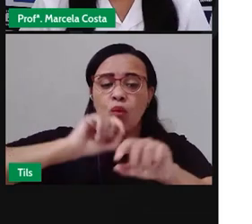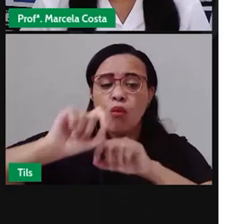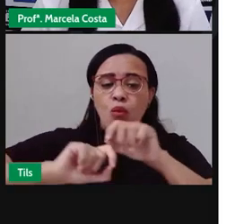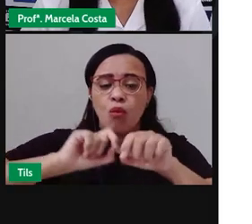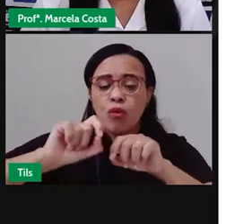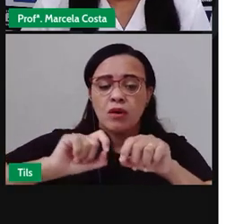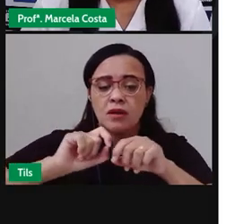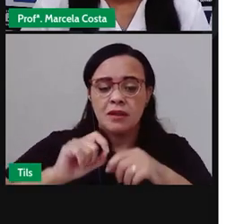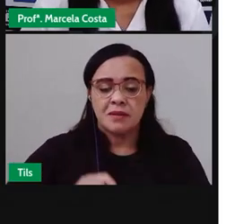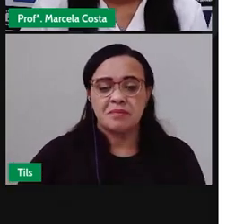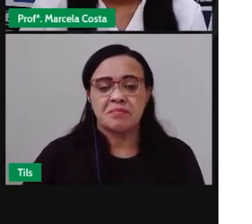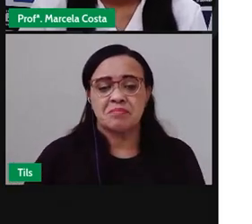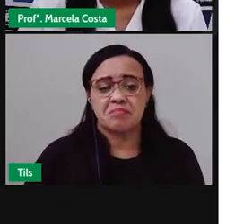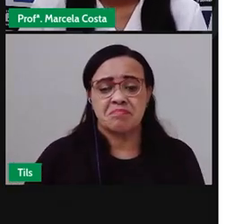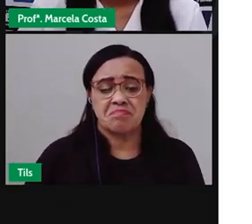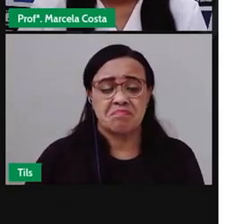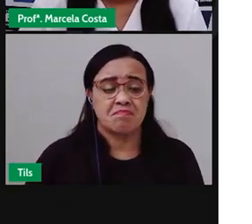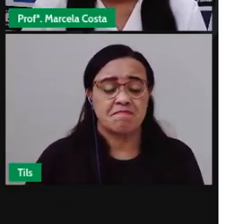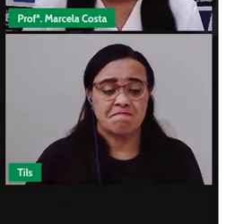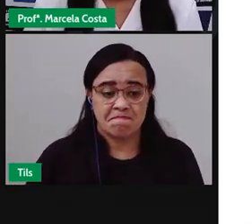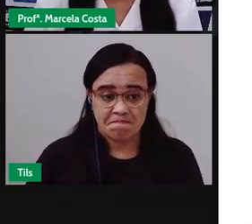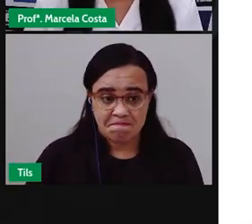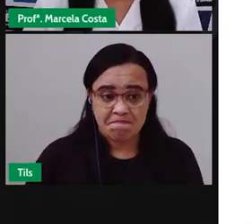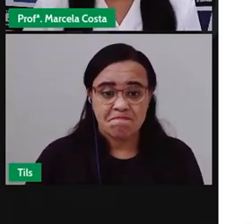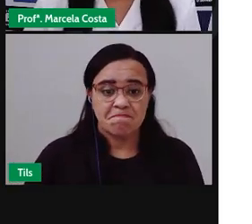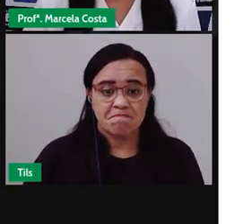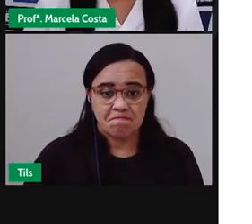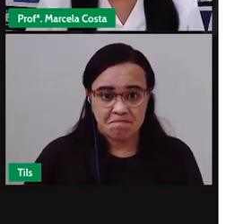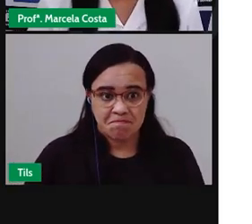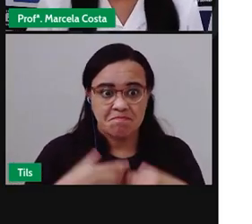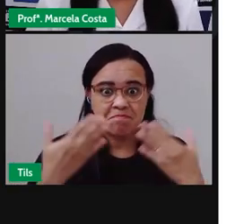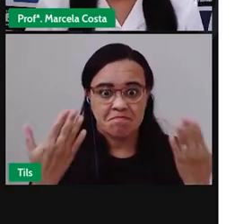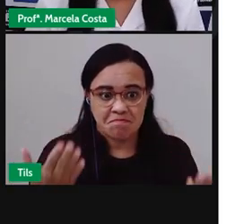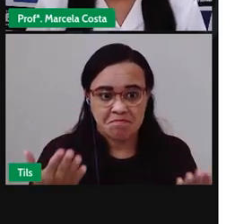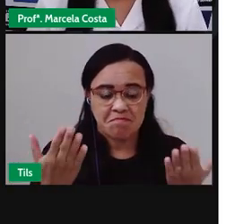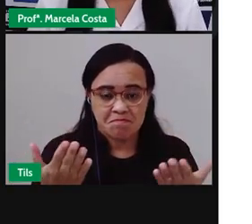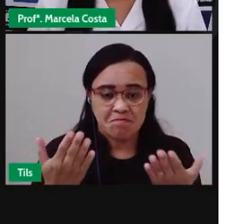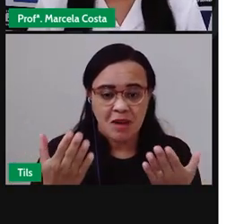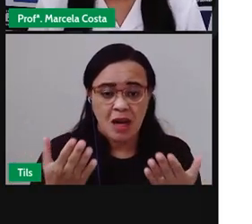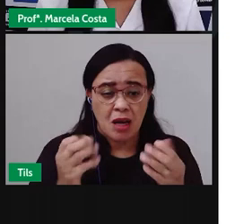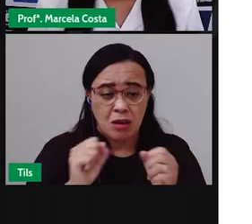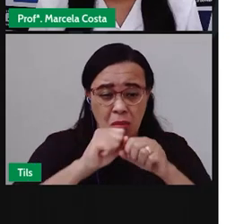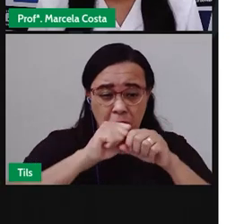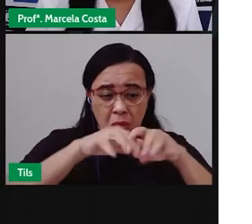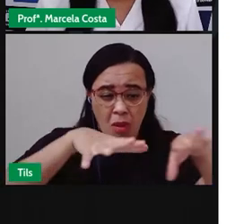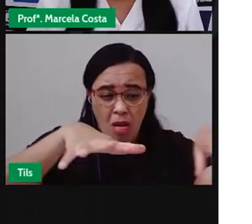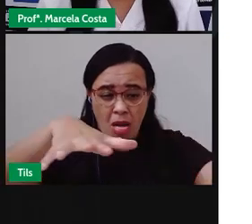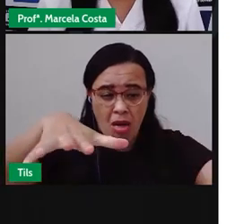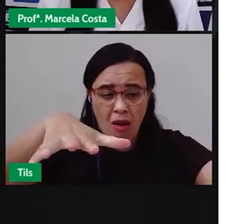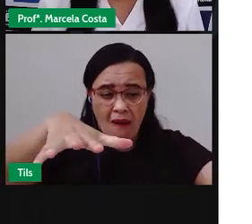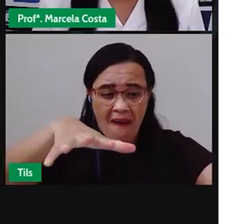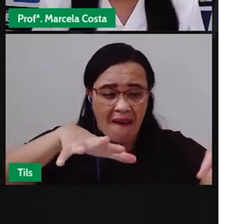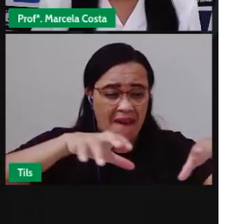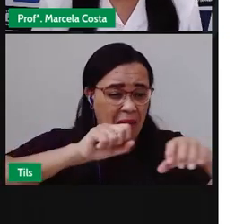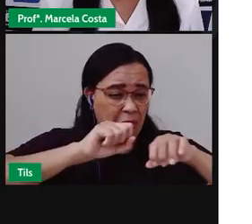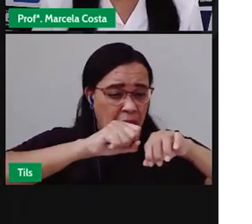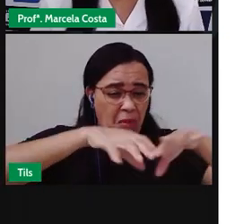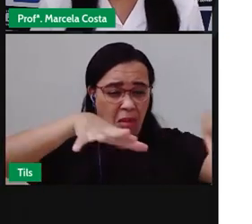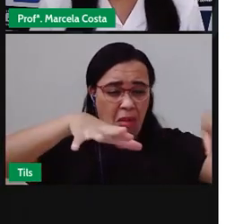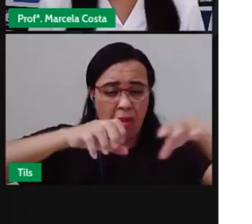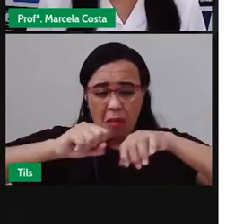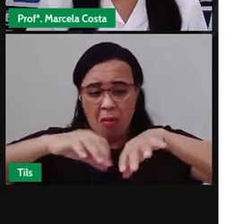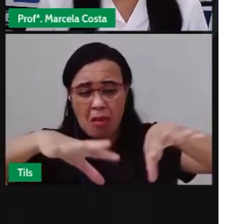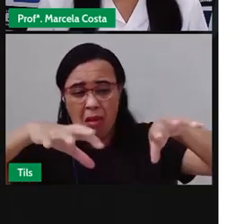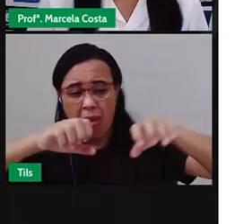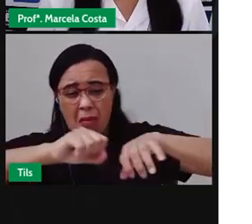E aí, na rua, a céu aberta está espalhado, lixo, muito lixo espalhado